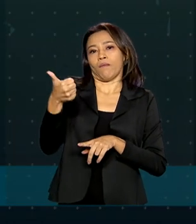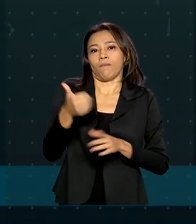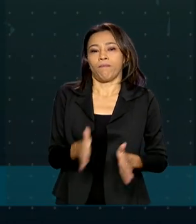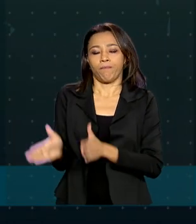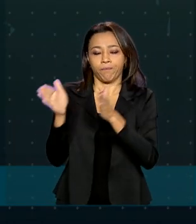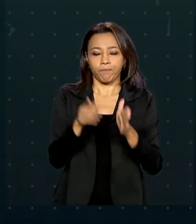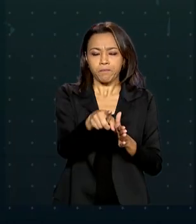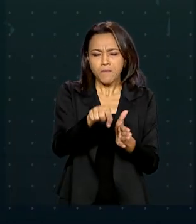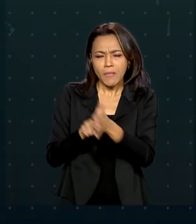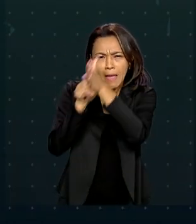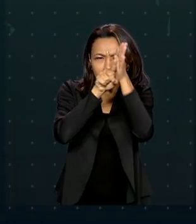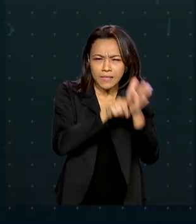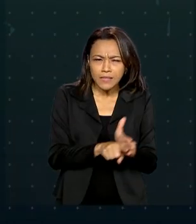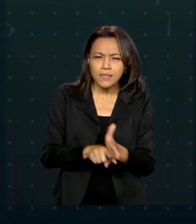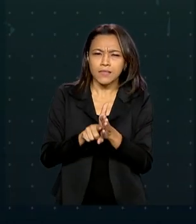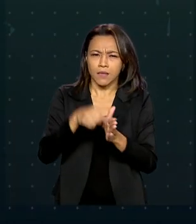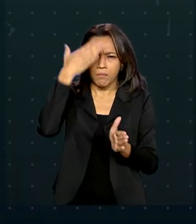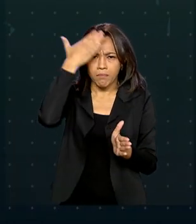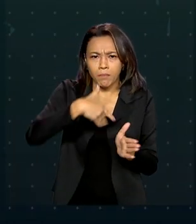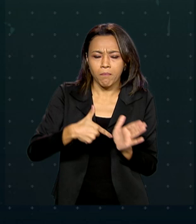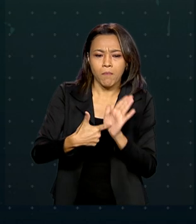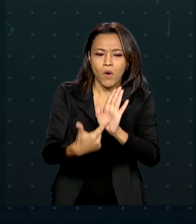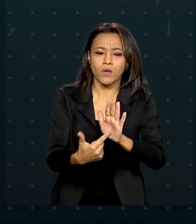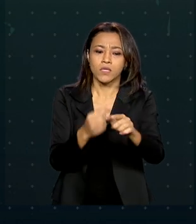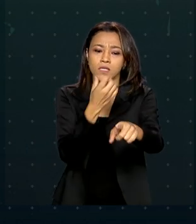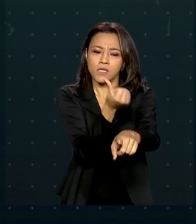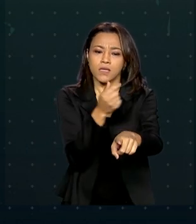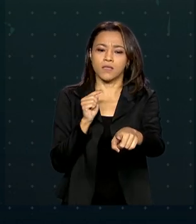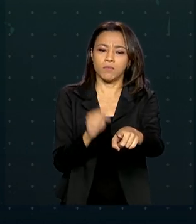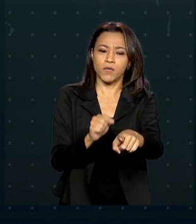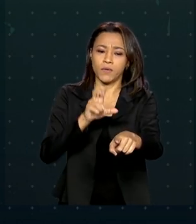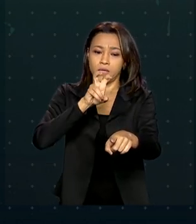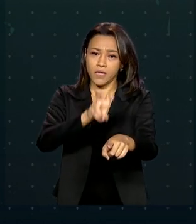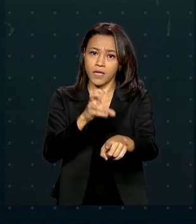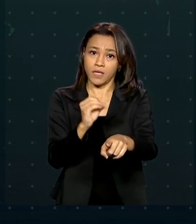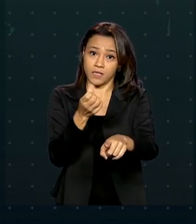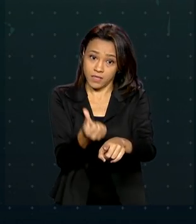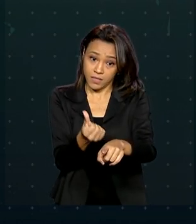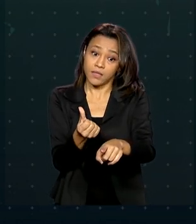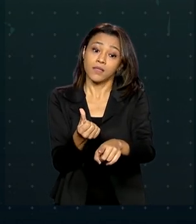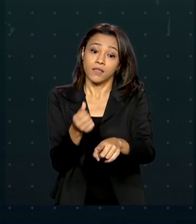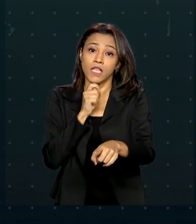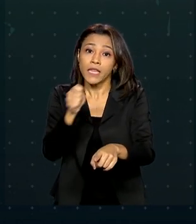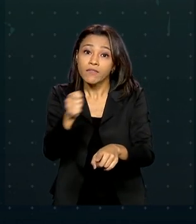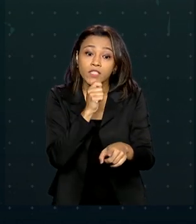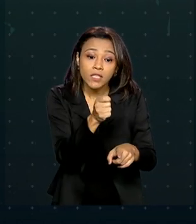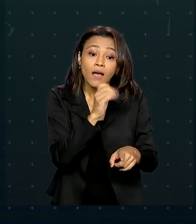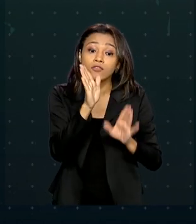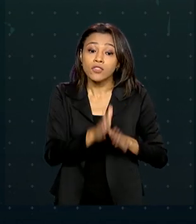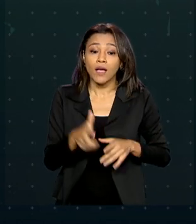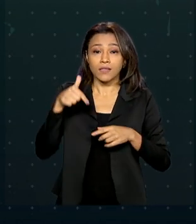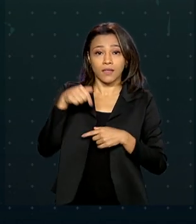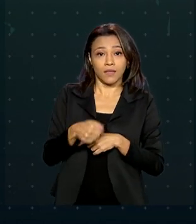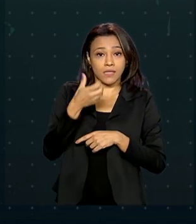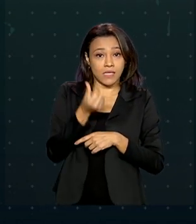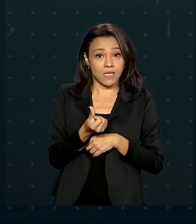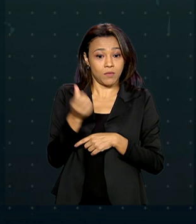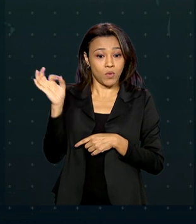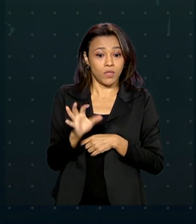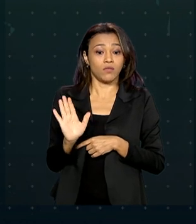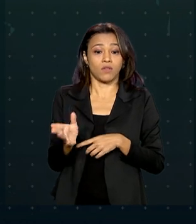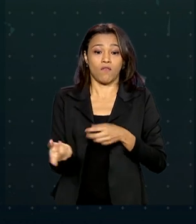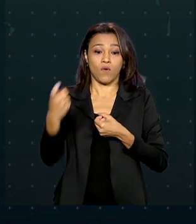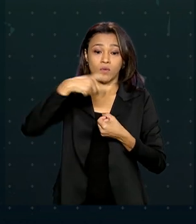que dos 6.506 empresários entrevistados, 76% já voltaram a funcionar.